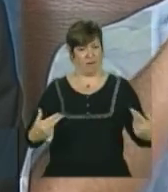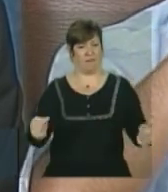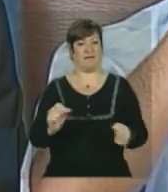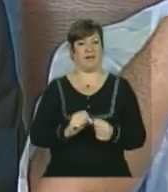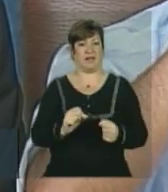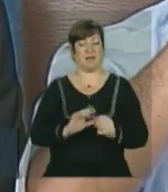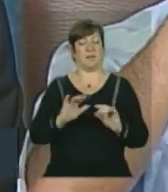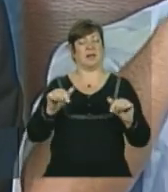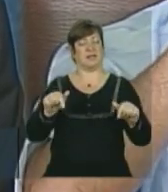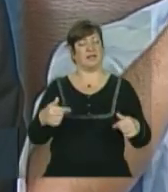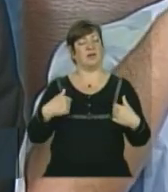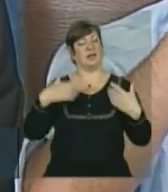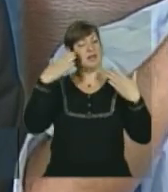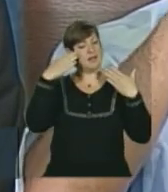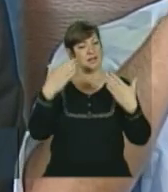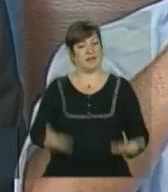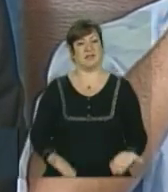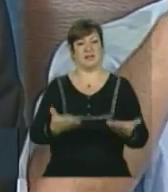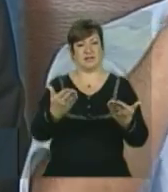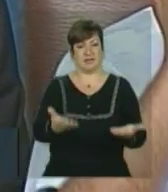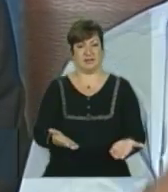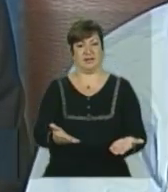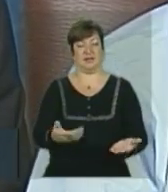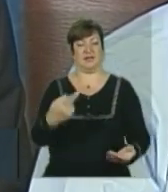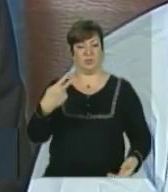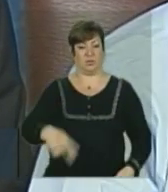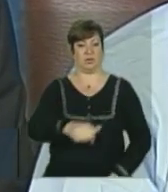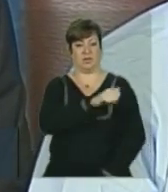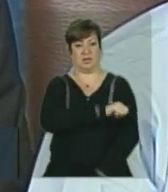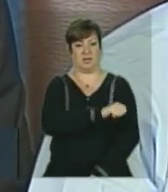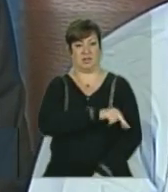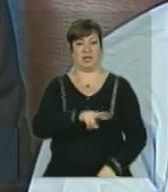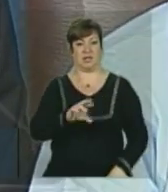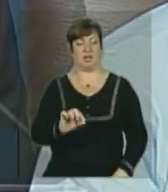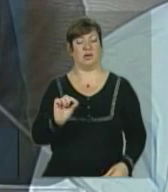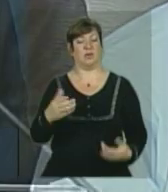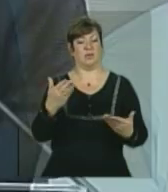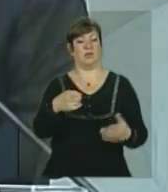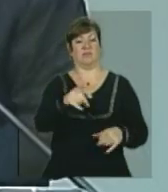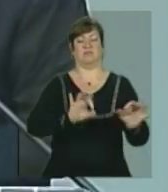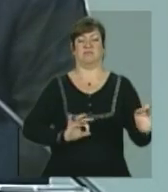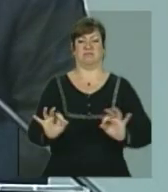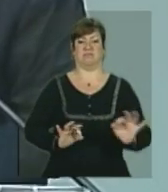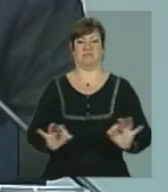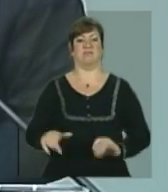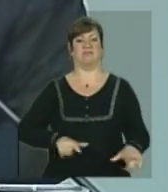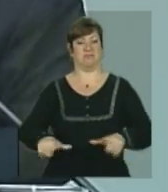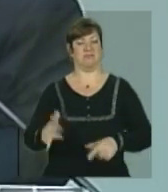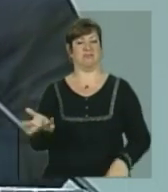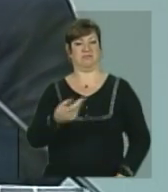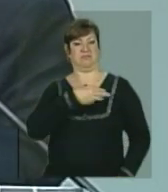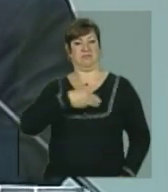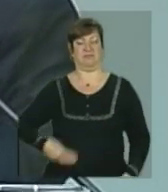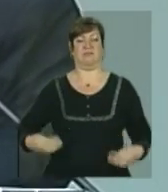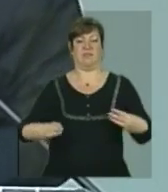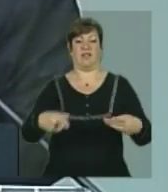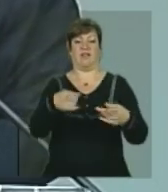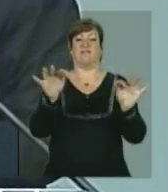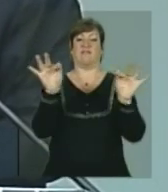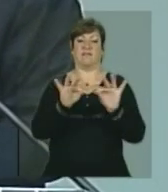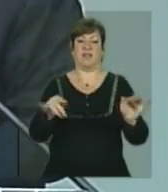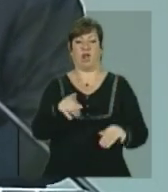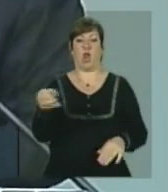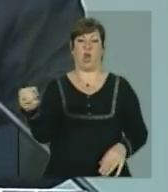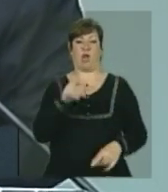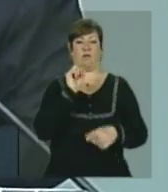Então, fica aqui o agradecimento do povo do Estado do Rio de Janeiro, a tua gestão como ministro da Educação, que você seja feliz